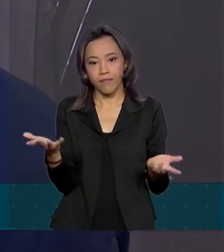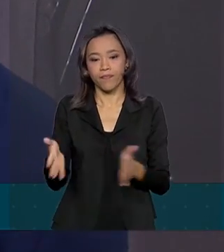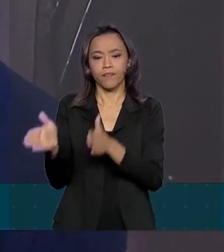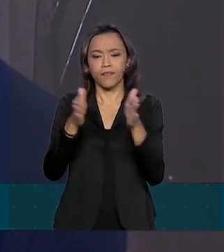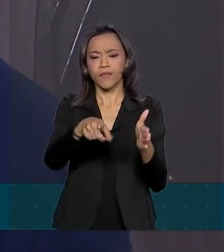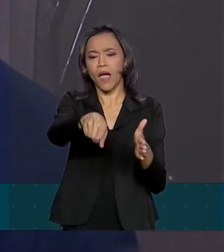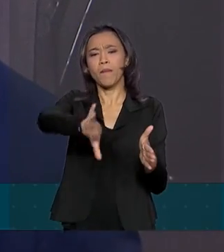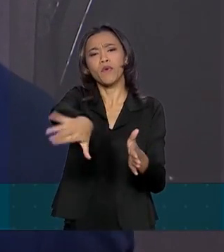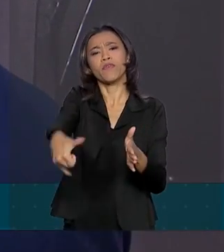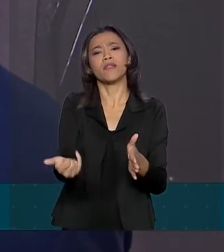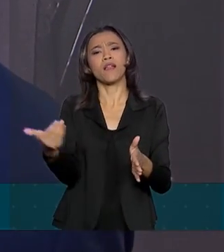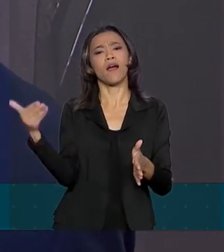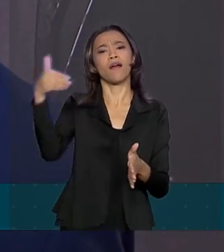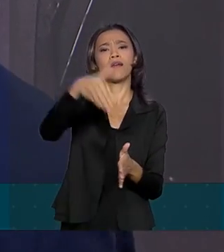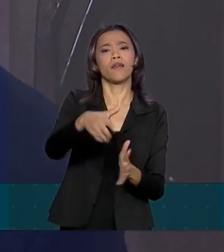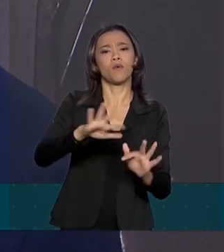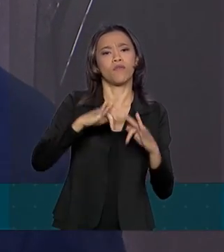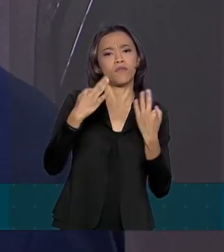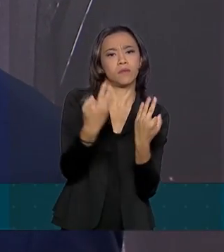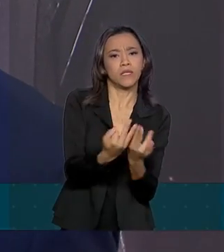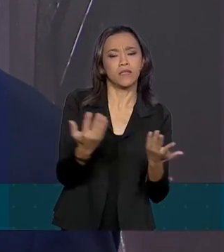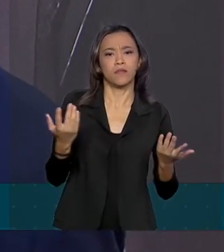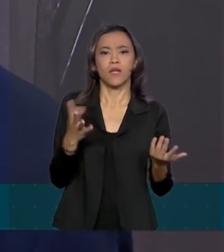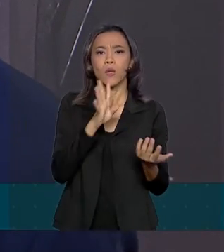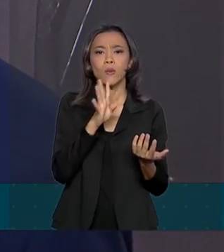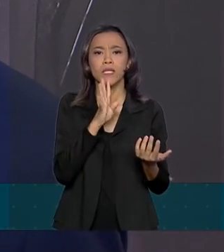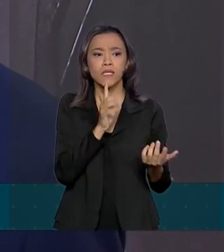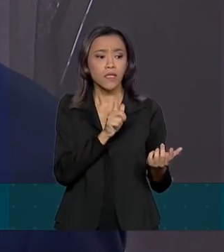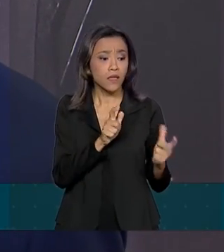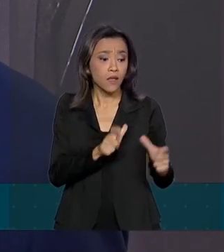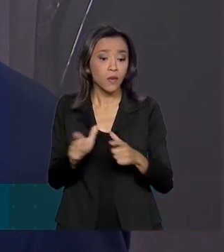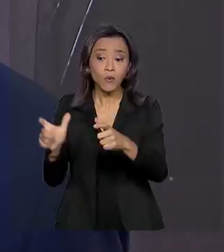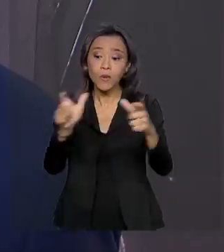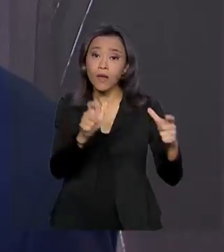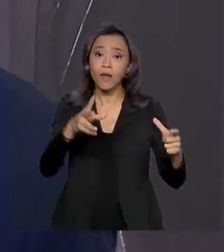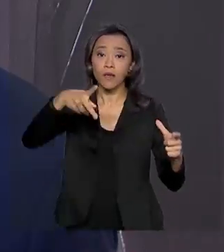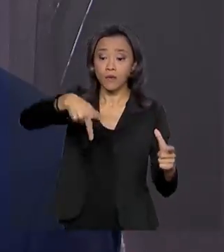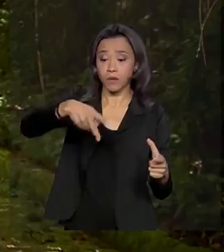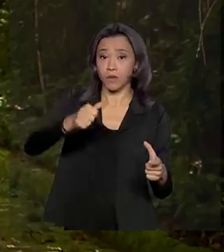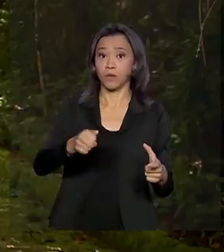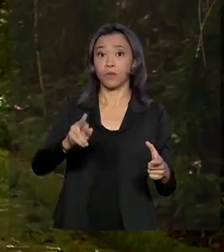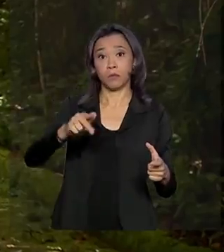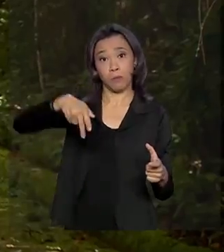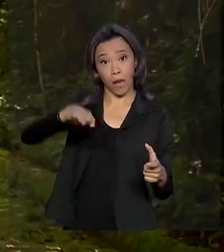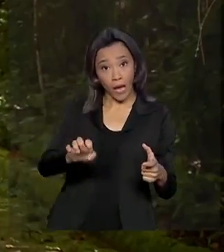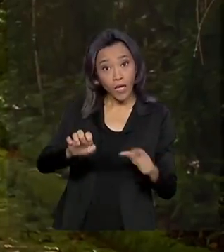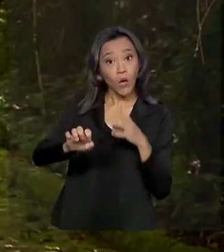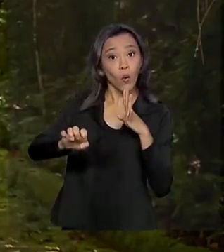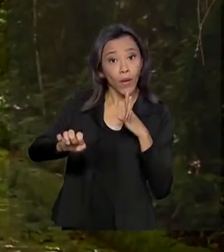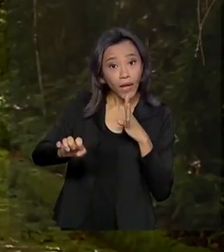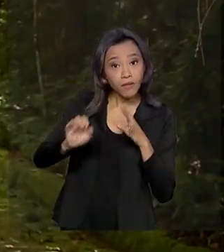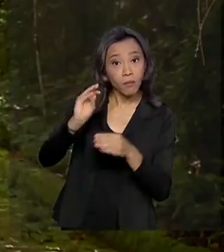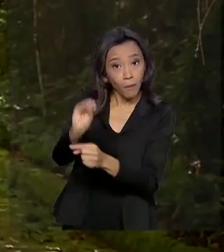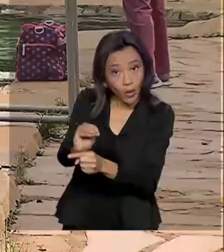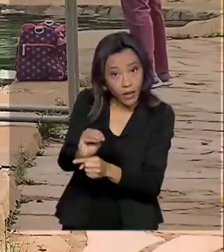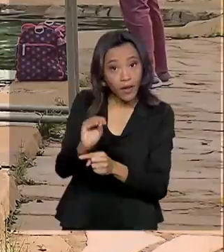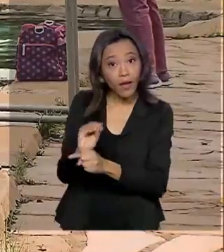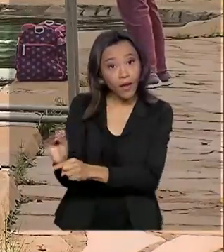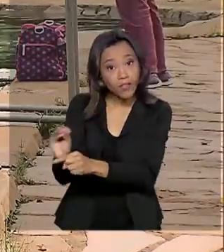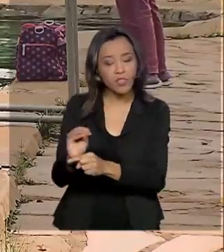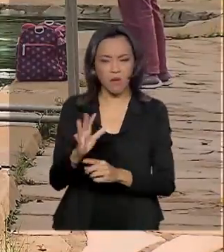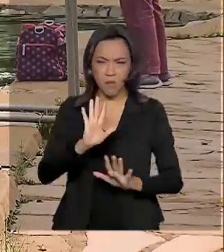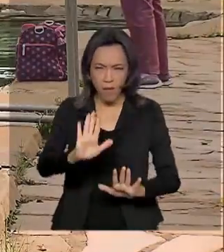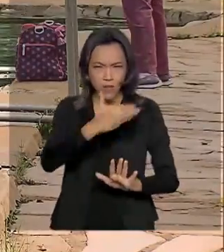a família e com os amigos conhecer os nossos parques, porque cada vez que você conhece, você protege. Mas o governo quer mais.